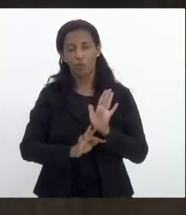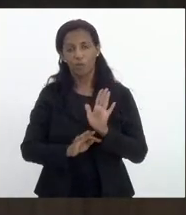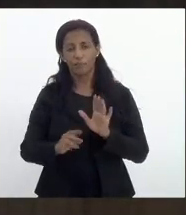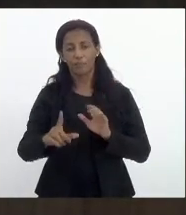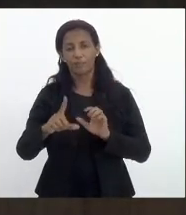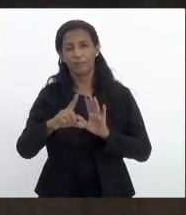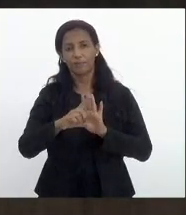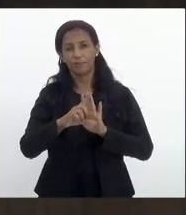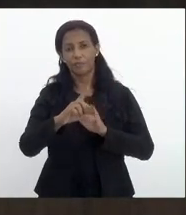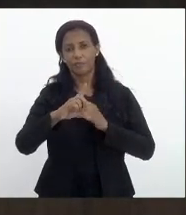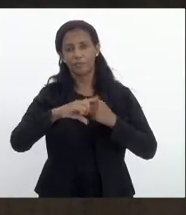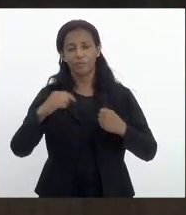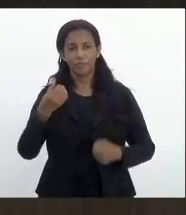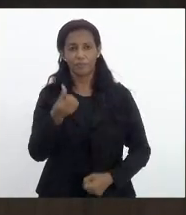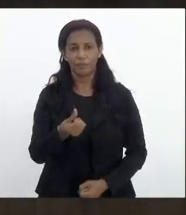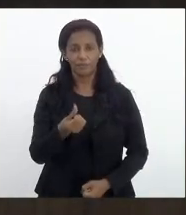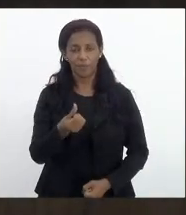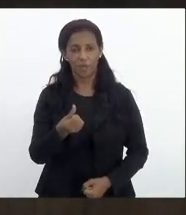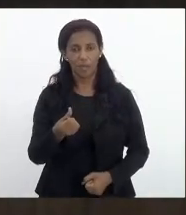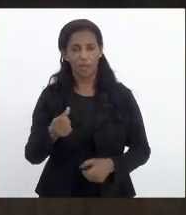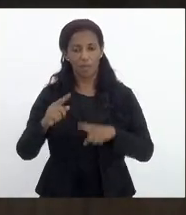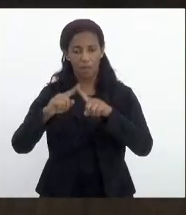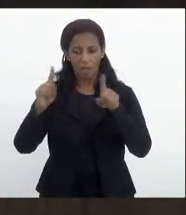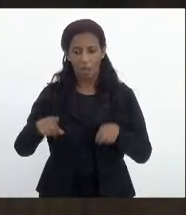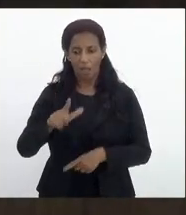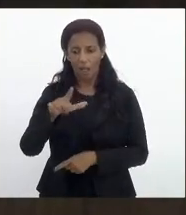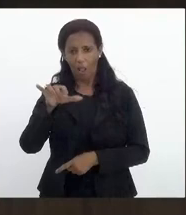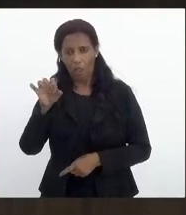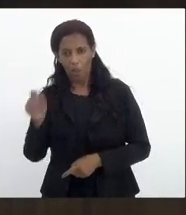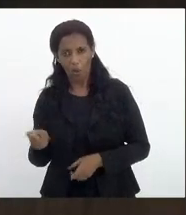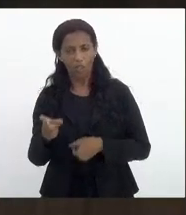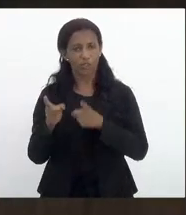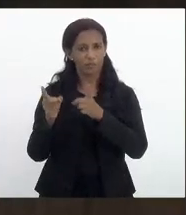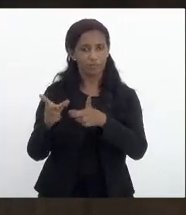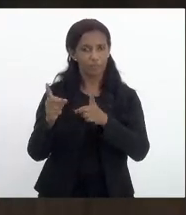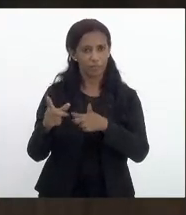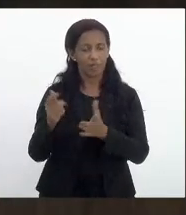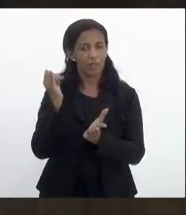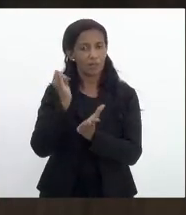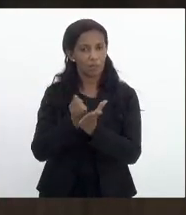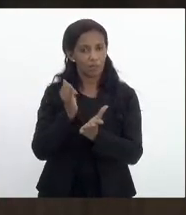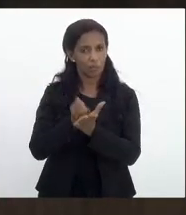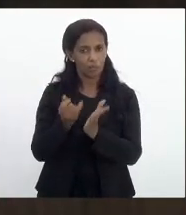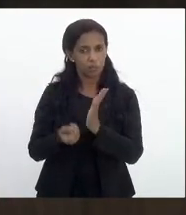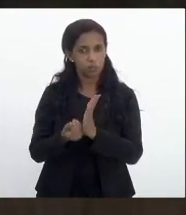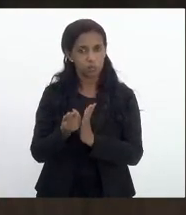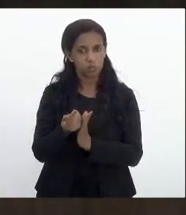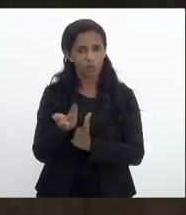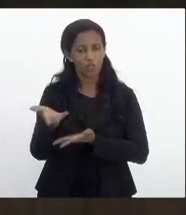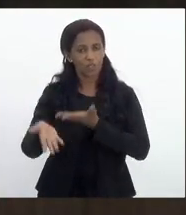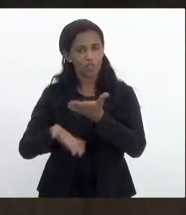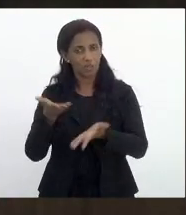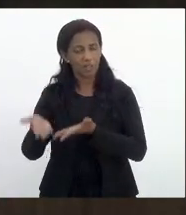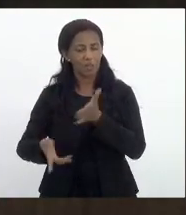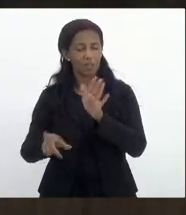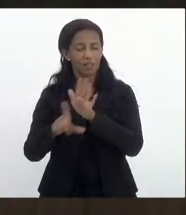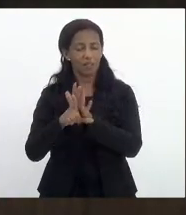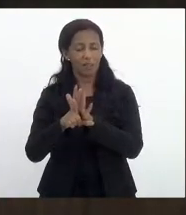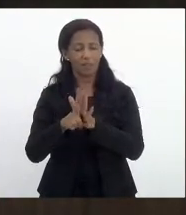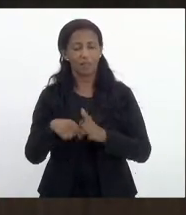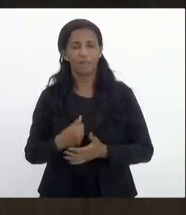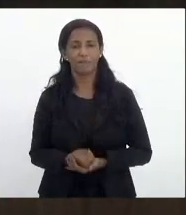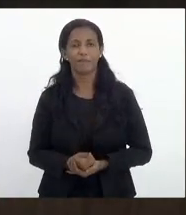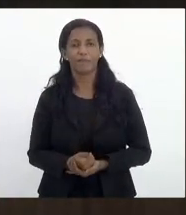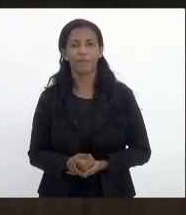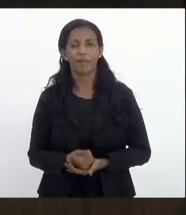sexto o estabelecimento comercial atacadista enquadrado no regime de tributação de que trata a lei de que